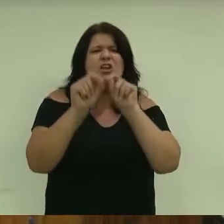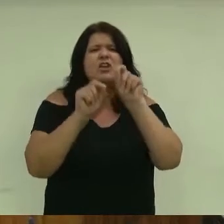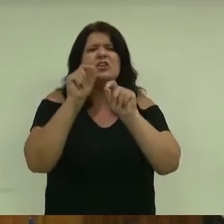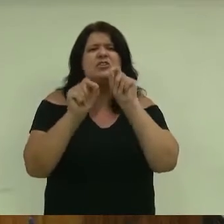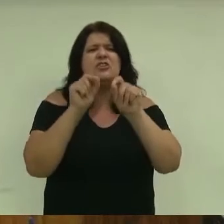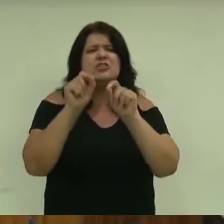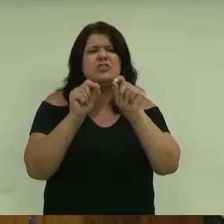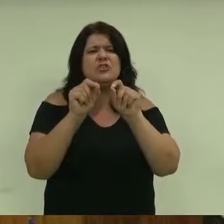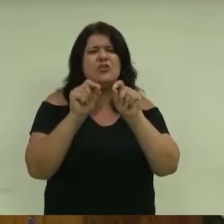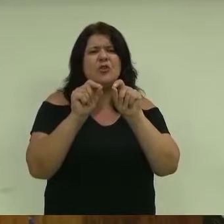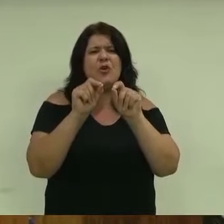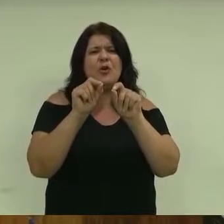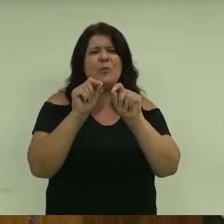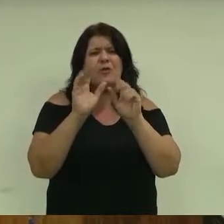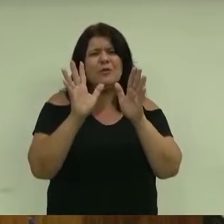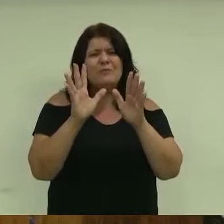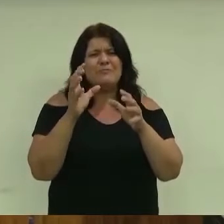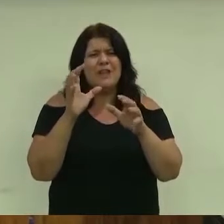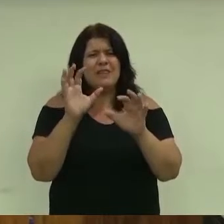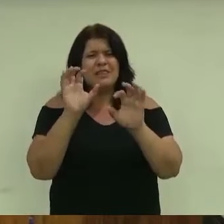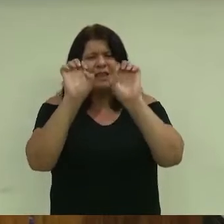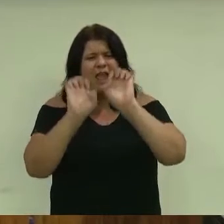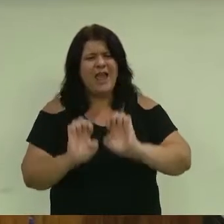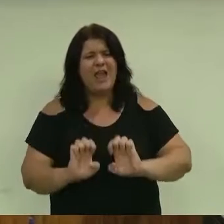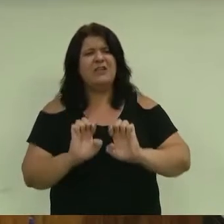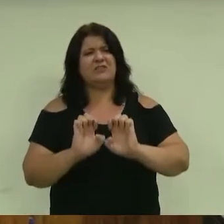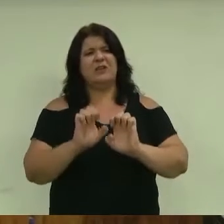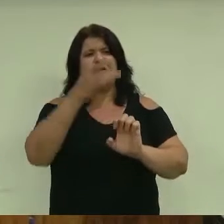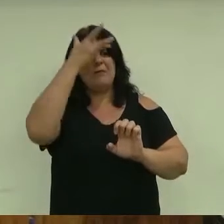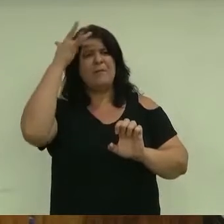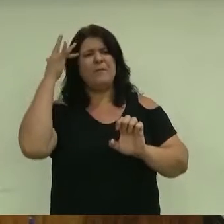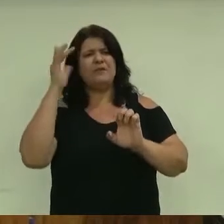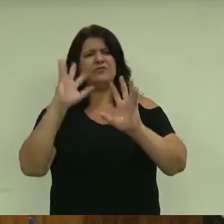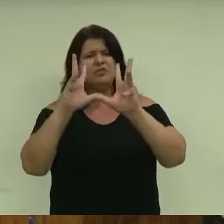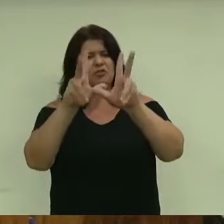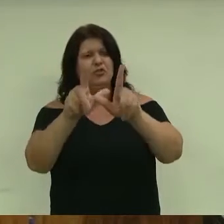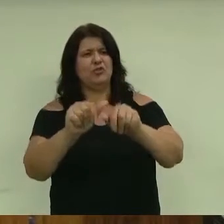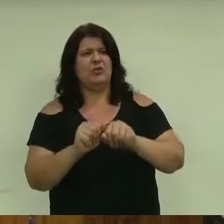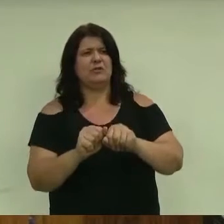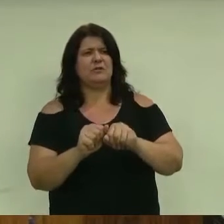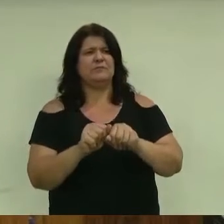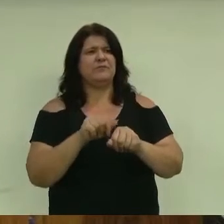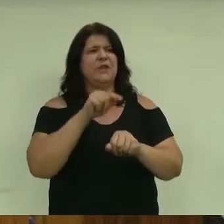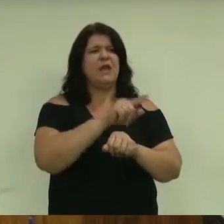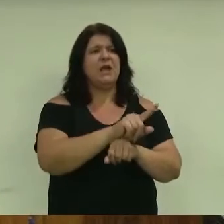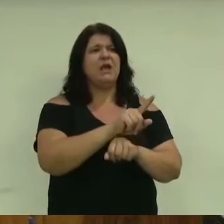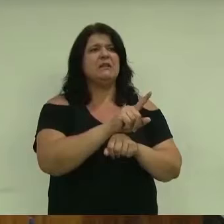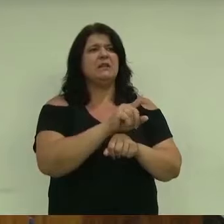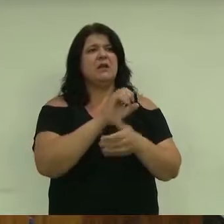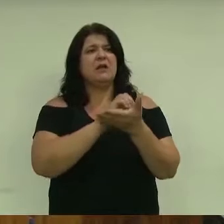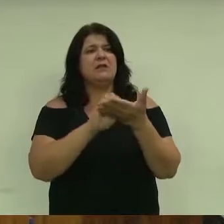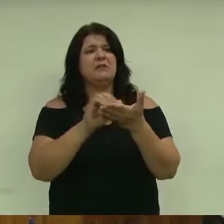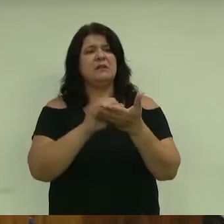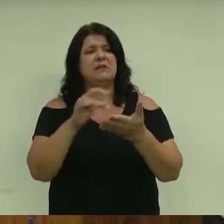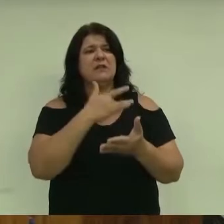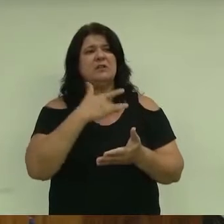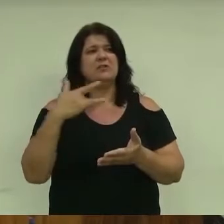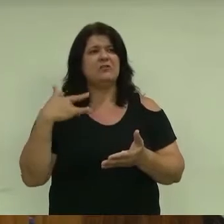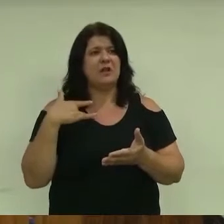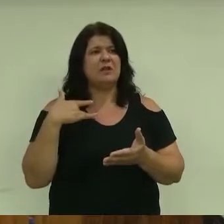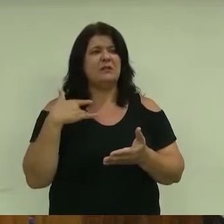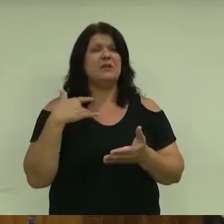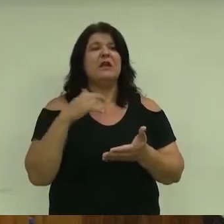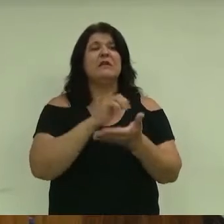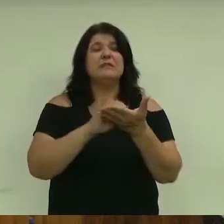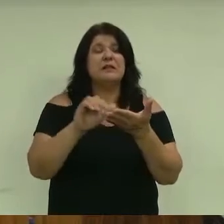Desta forma, que requer a mesa, depois de ouvir o doutor plenário, seja enviado ao ofício a senhora secretária de Educação, senhora Maria Aparecida Cubila, e a senhora